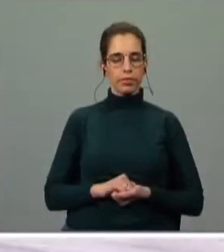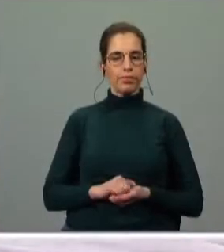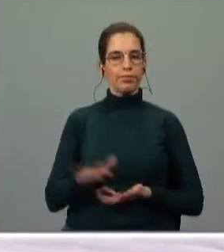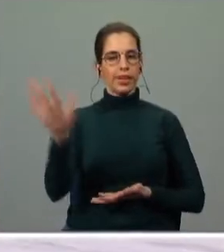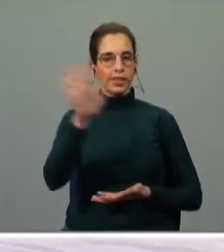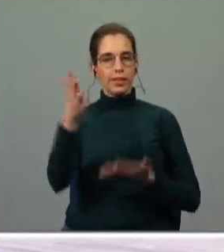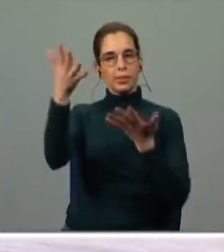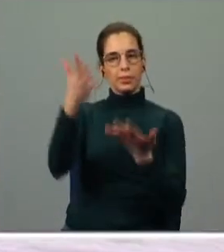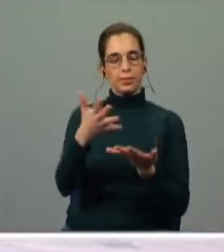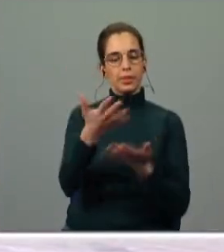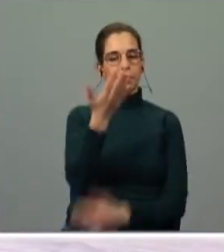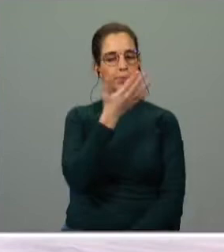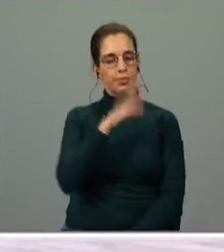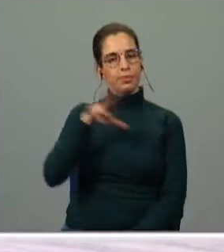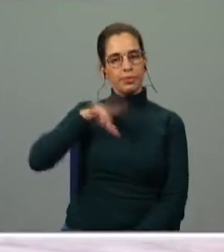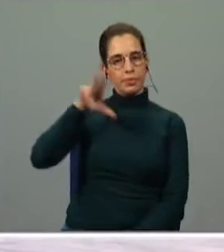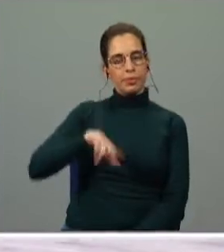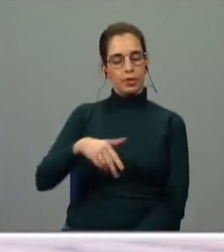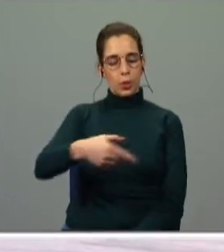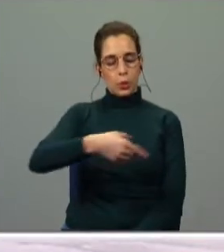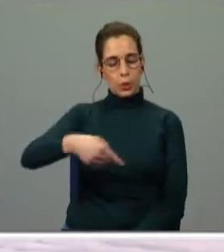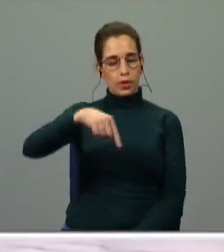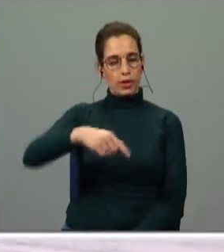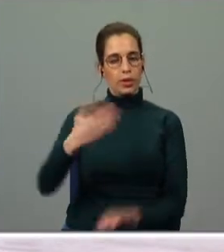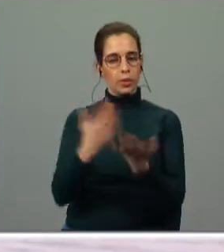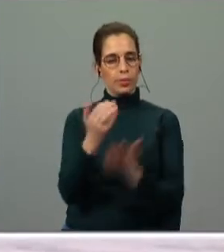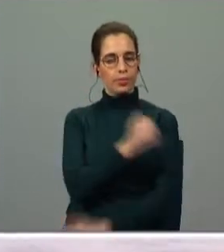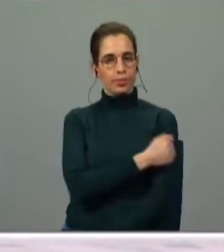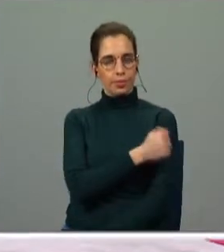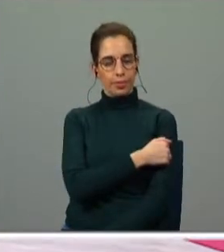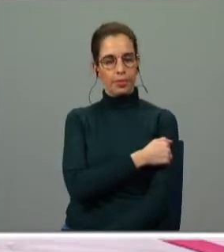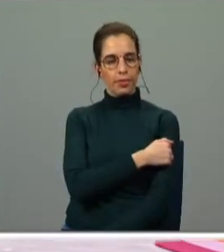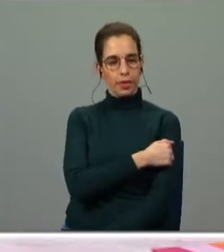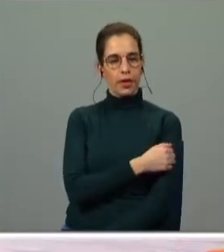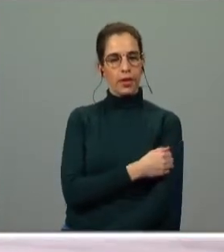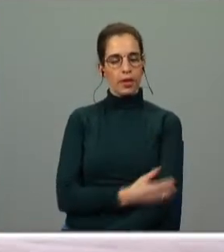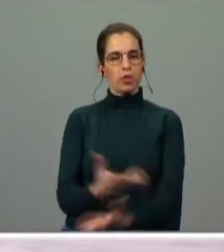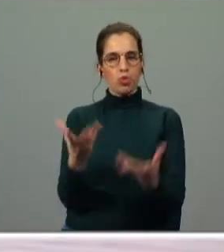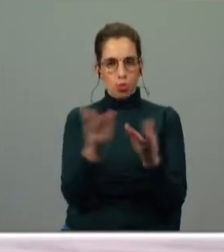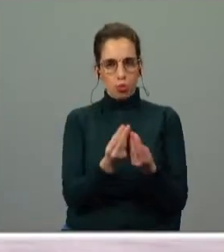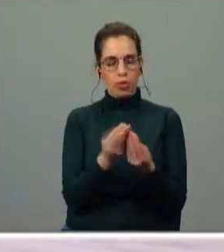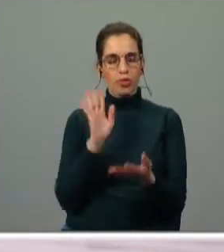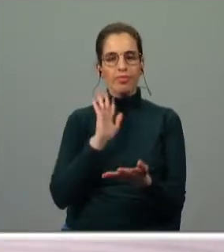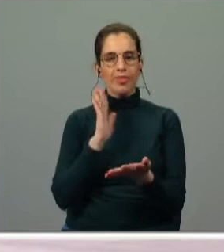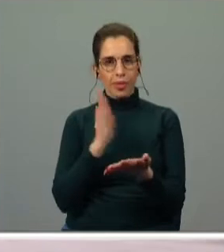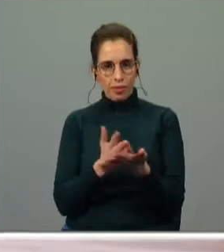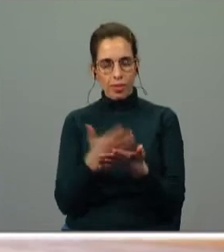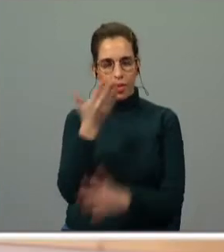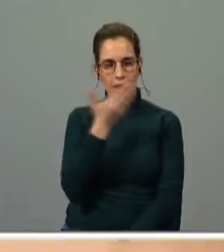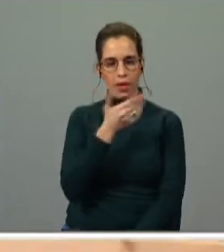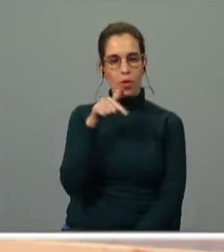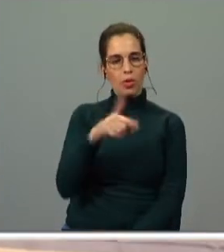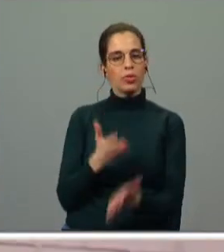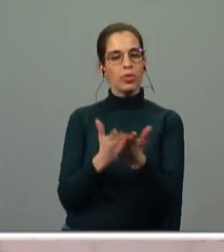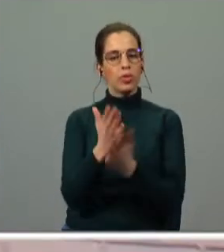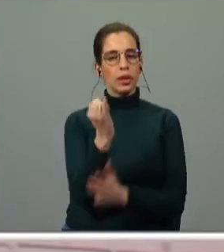Olá, bem-vindo a mais uma emissão de Português de 9º ano aqui no Estudo em Casa. Estiveste connosco pela última vez, sabes que hoje vamos continuar